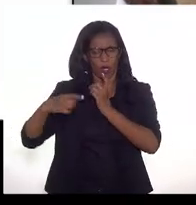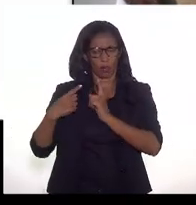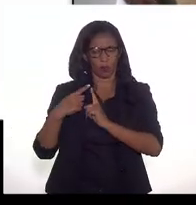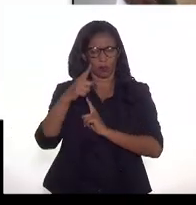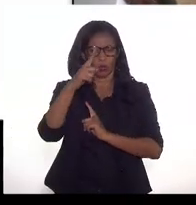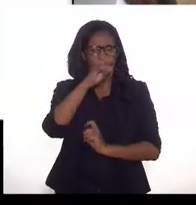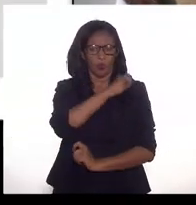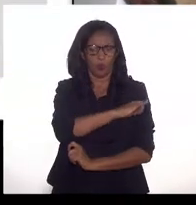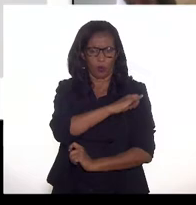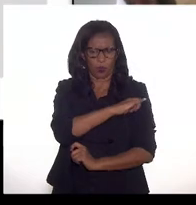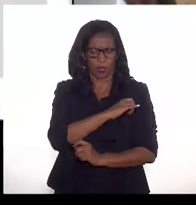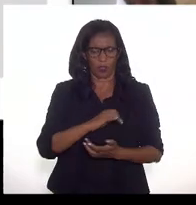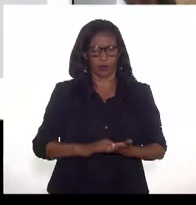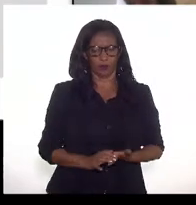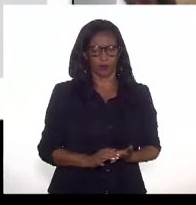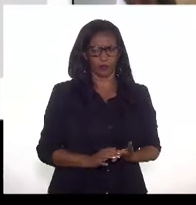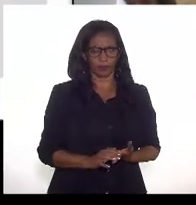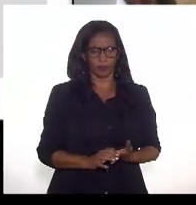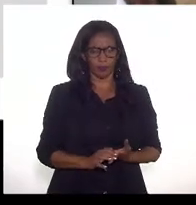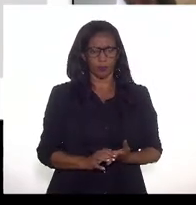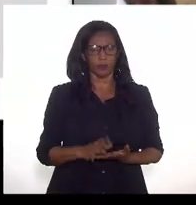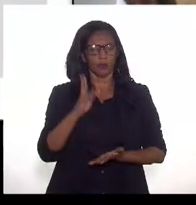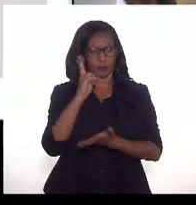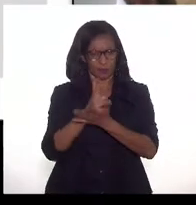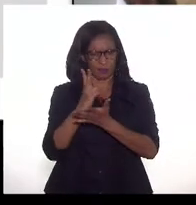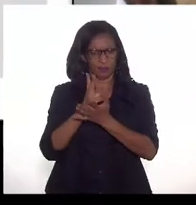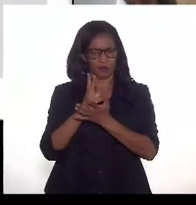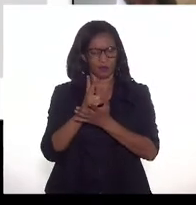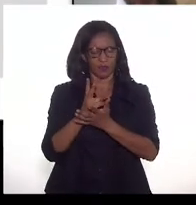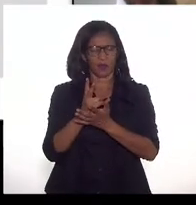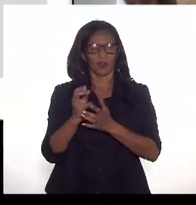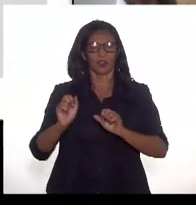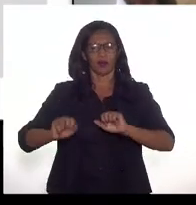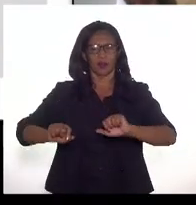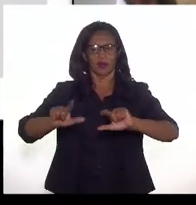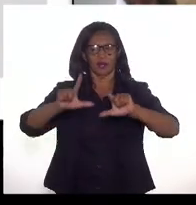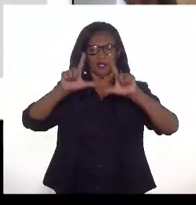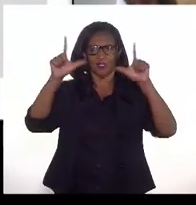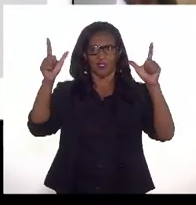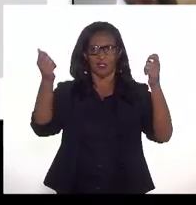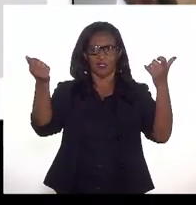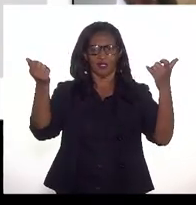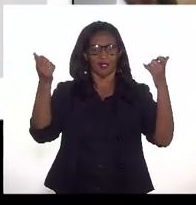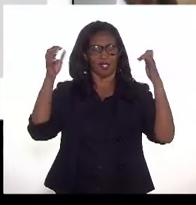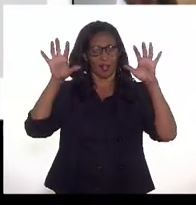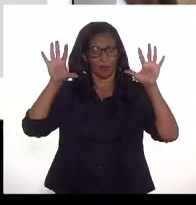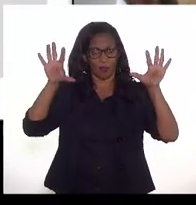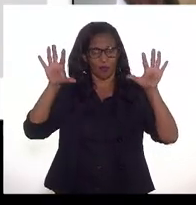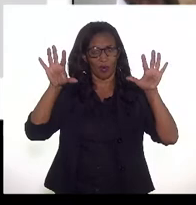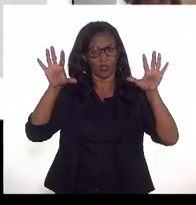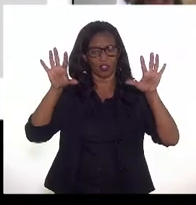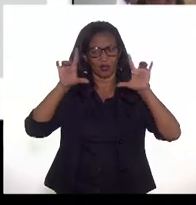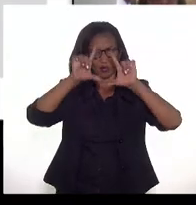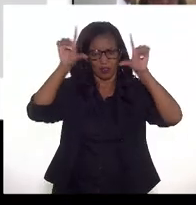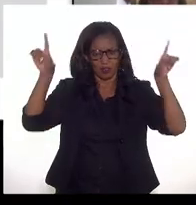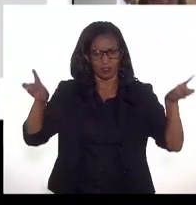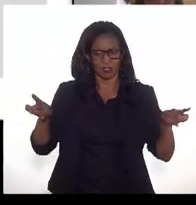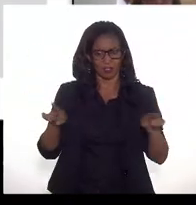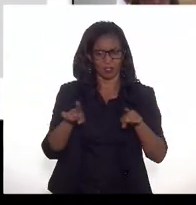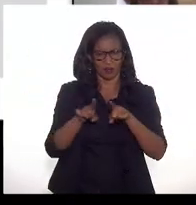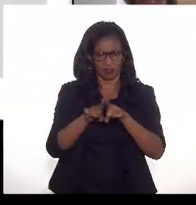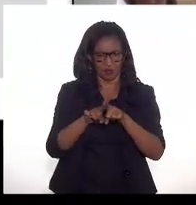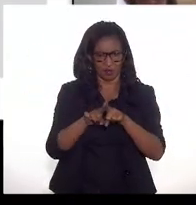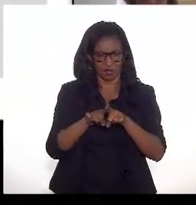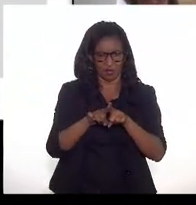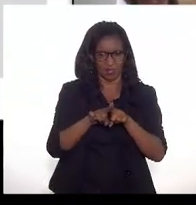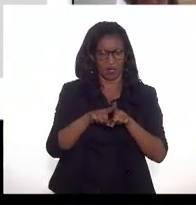Então, seguindo aqui na apresentação, a gente apresenta o que foi solicitado, que seria o